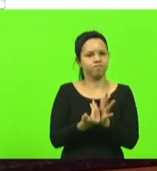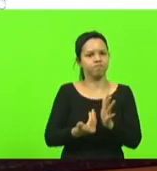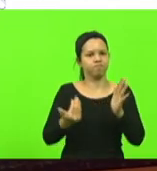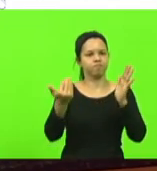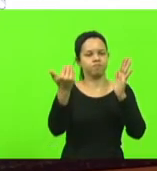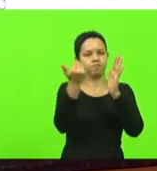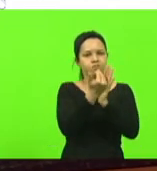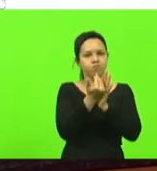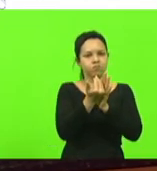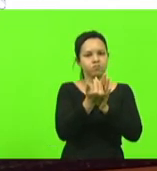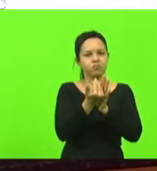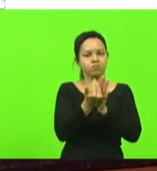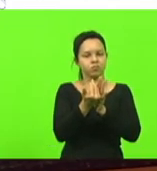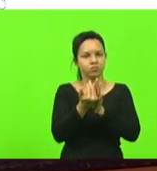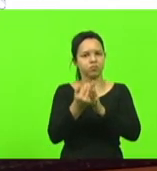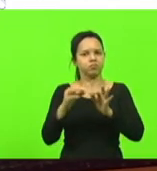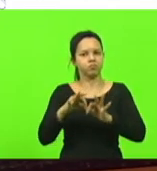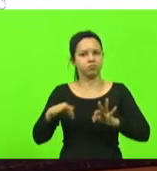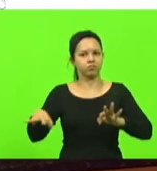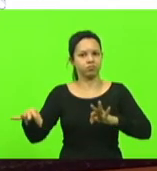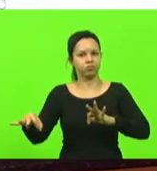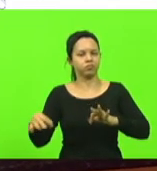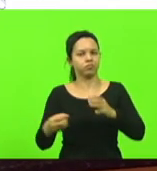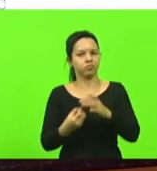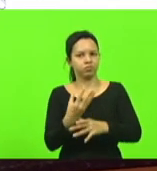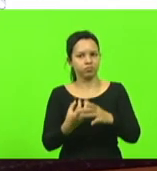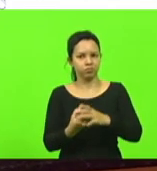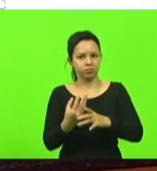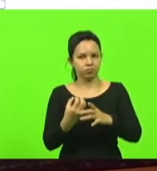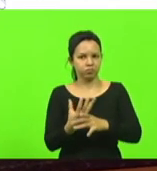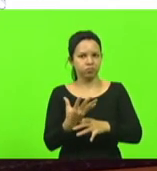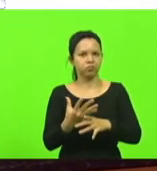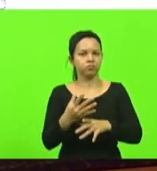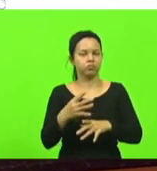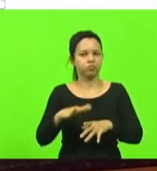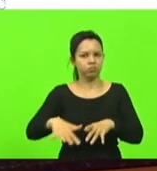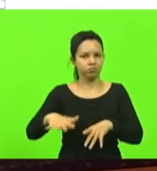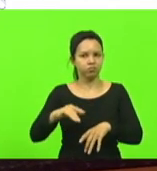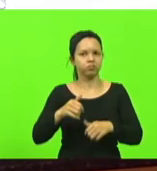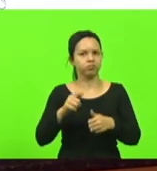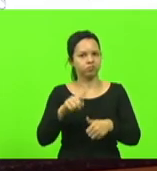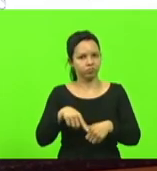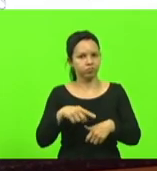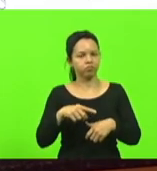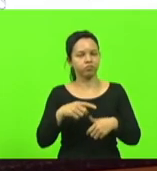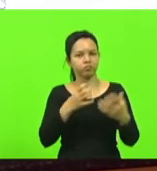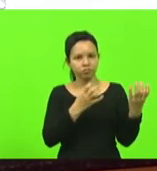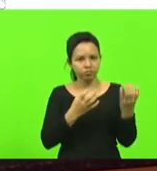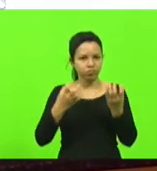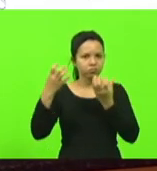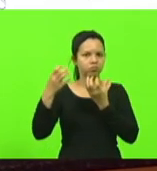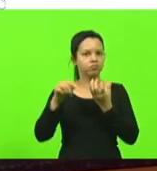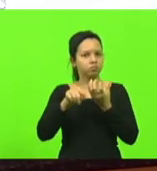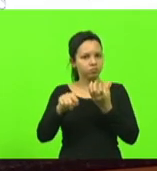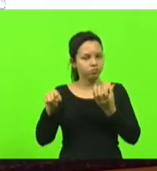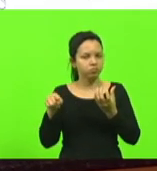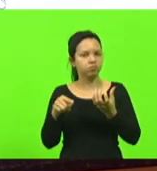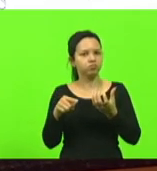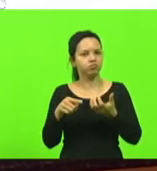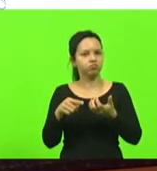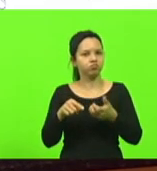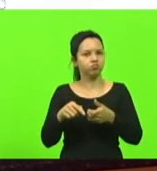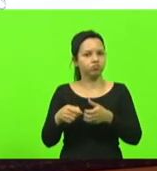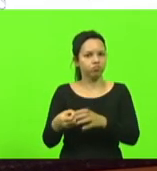o custo de um hectare de produção de plantio de milho esses arrozeiros muitas vezes não conseguem